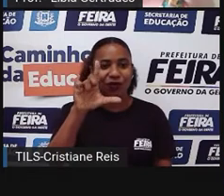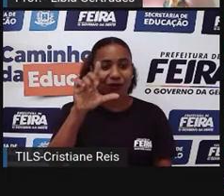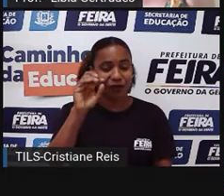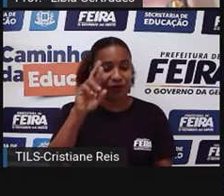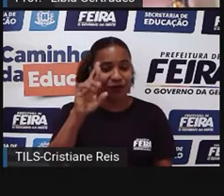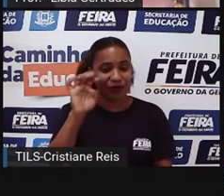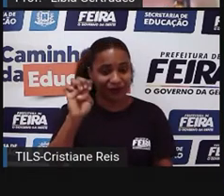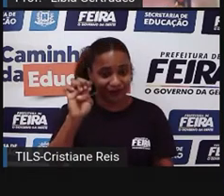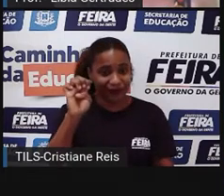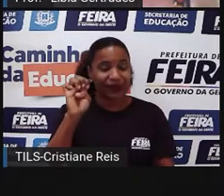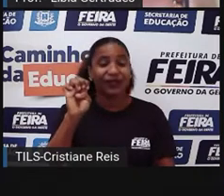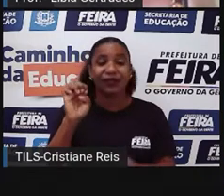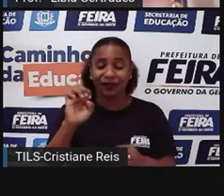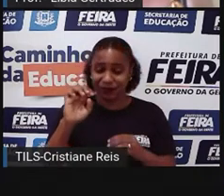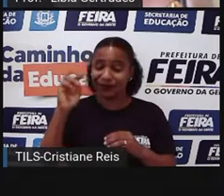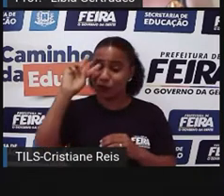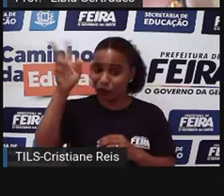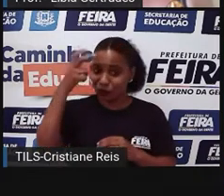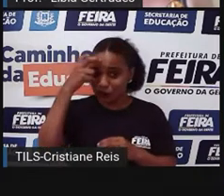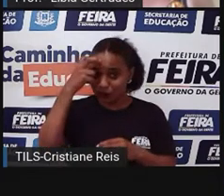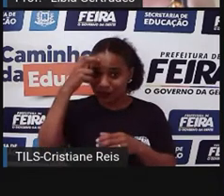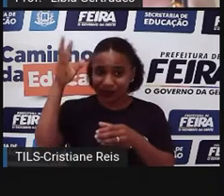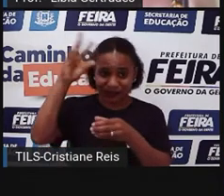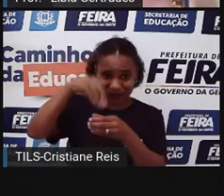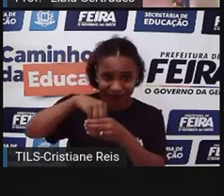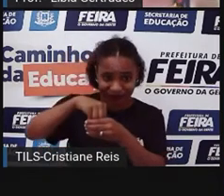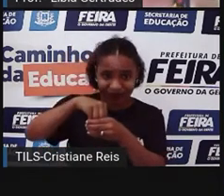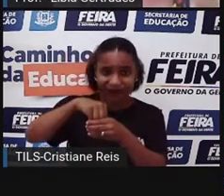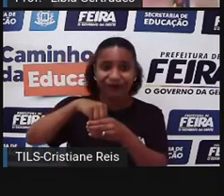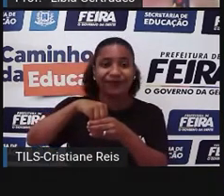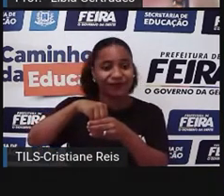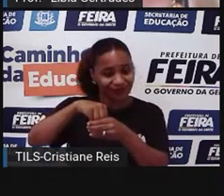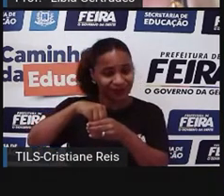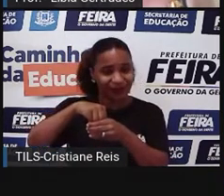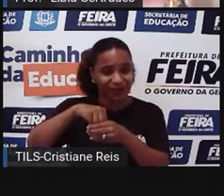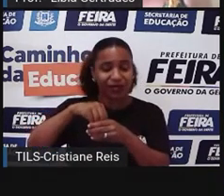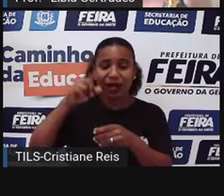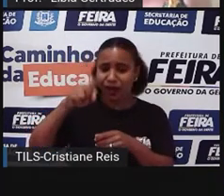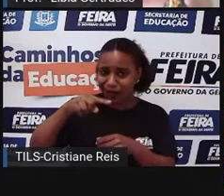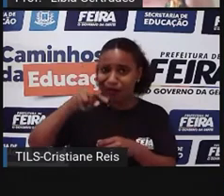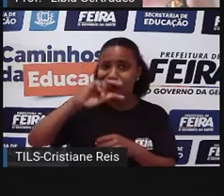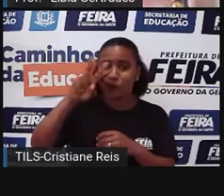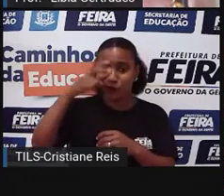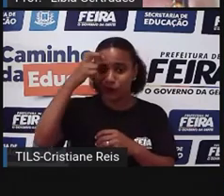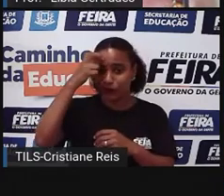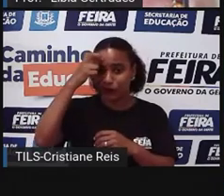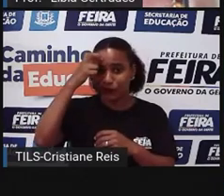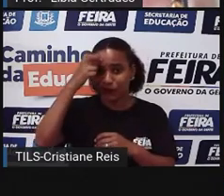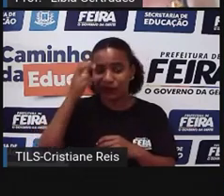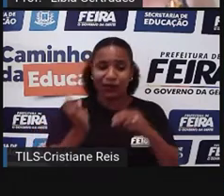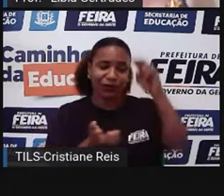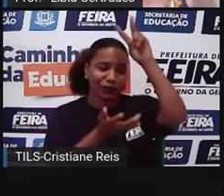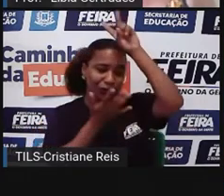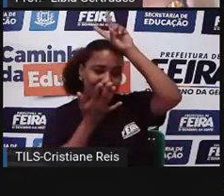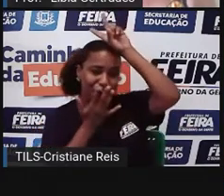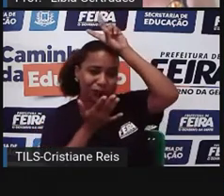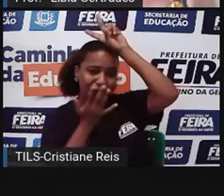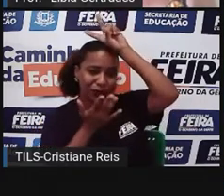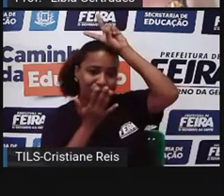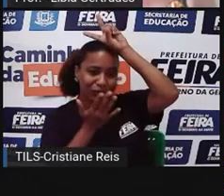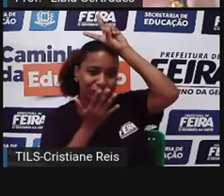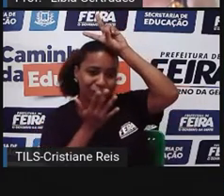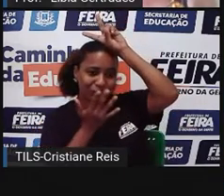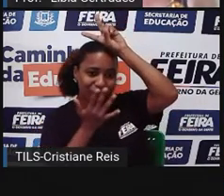Um povo, ele não é resumido pelo folclore, ele é resumido por sua cultura. Então, o que os indígenas têm? Um modo de fazer